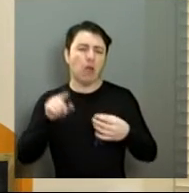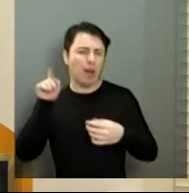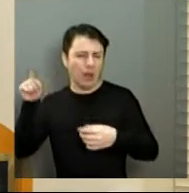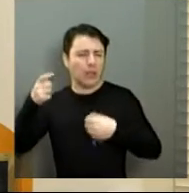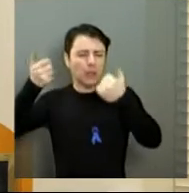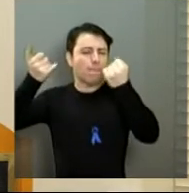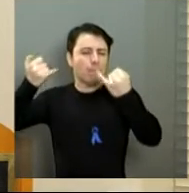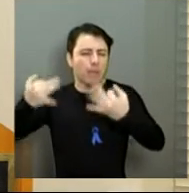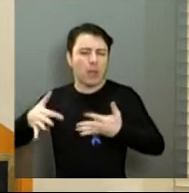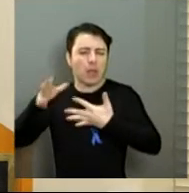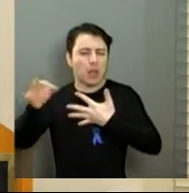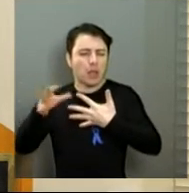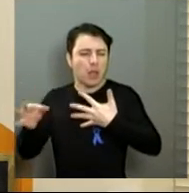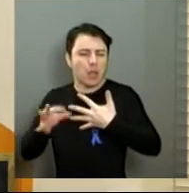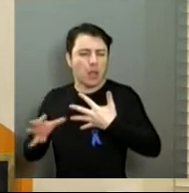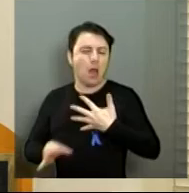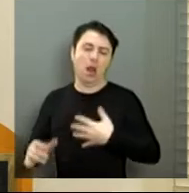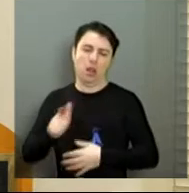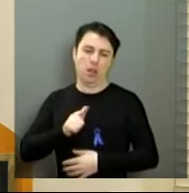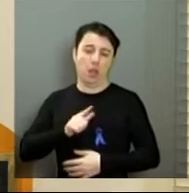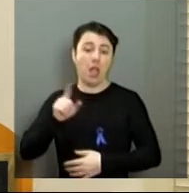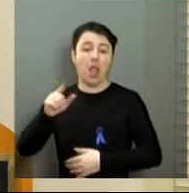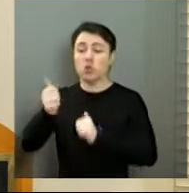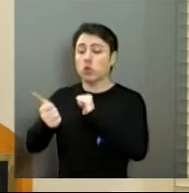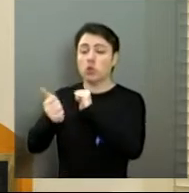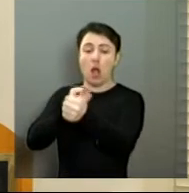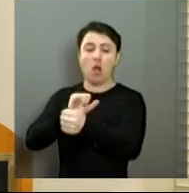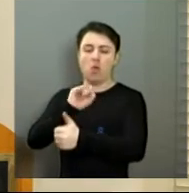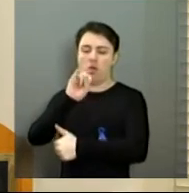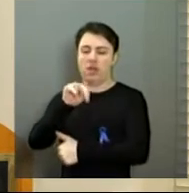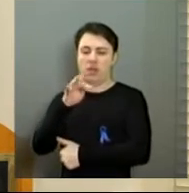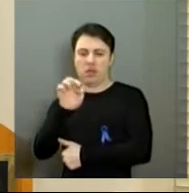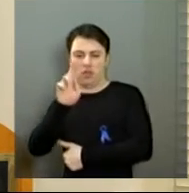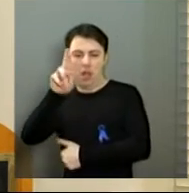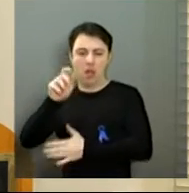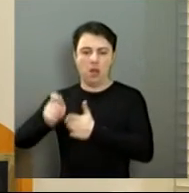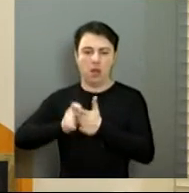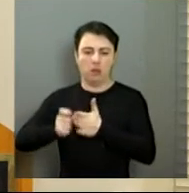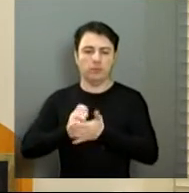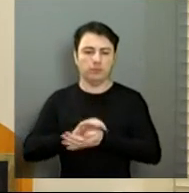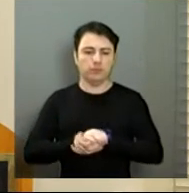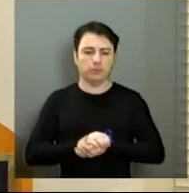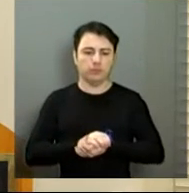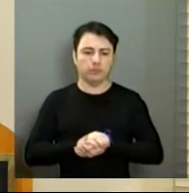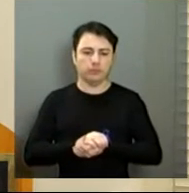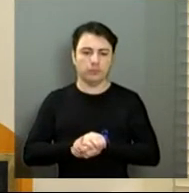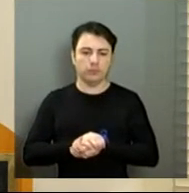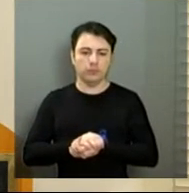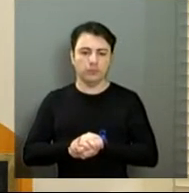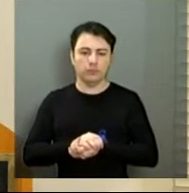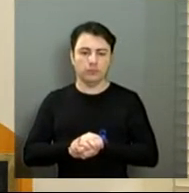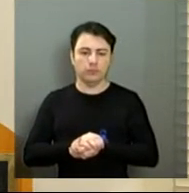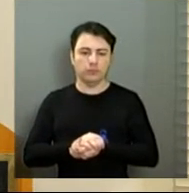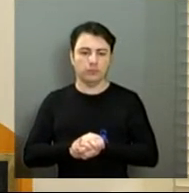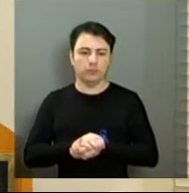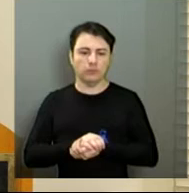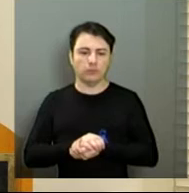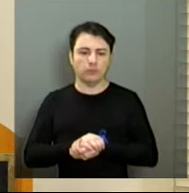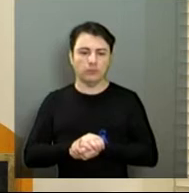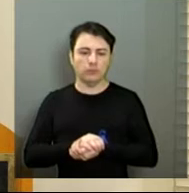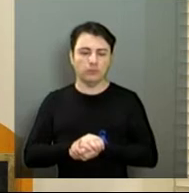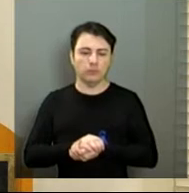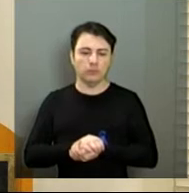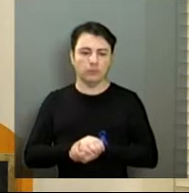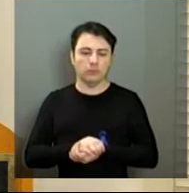sobre como será essa tenda de acolhimento nos Jogos Inter Araraquara. No próximo slide, por favor. Hoje eu tive a